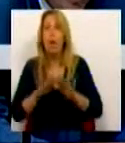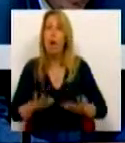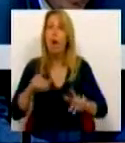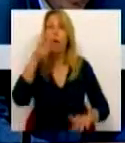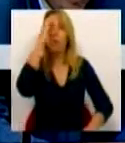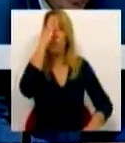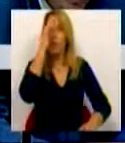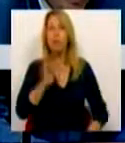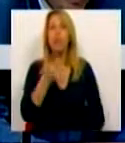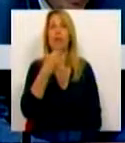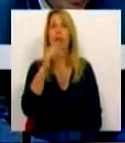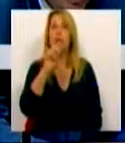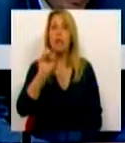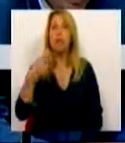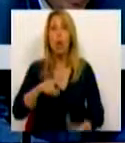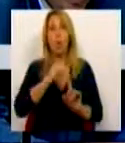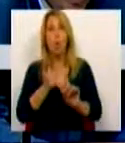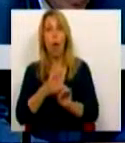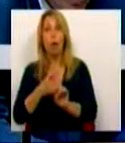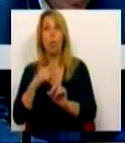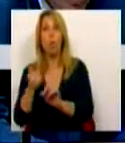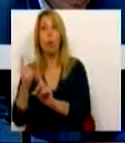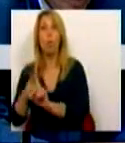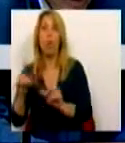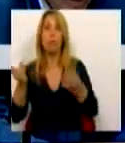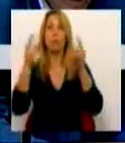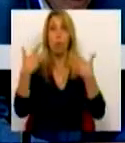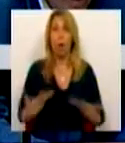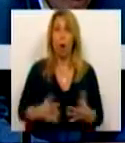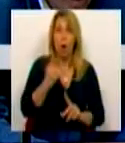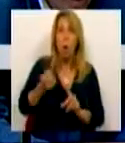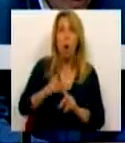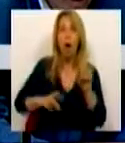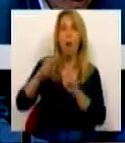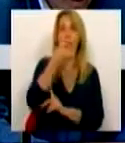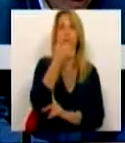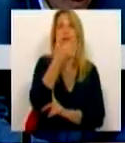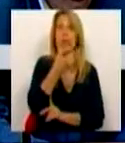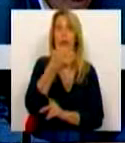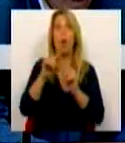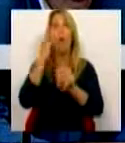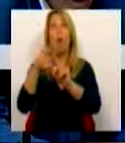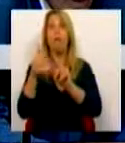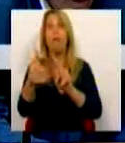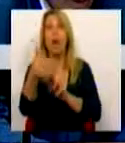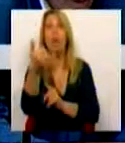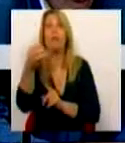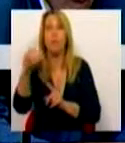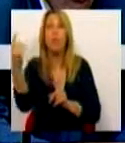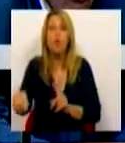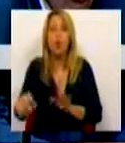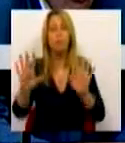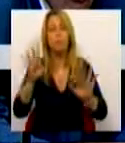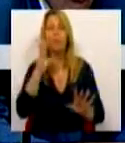fosse 23 euros todos os anos e não este ano, aumento extraordinário de 27 e para o ano só 20. Procurámos que houvesse outras